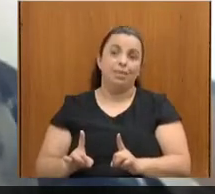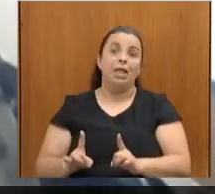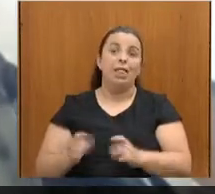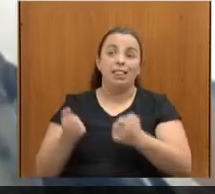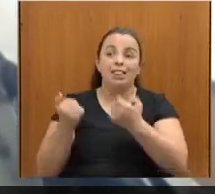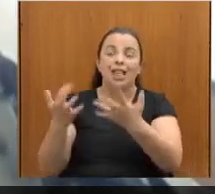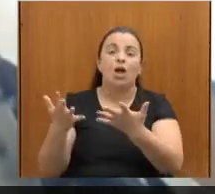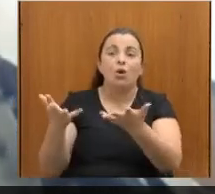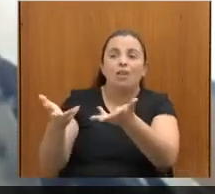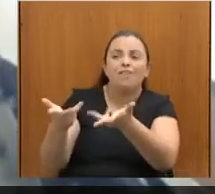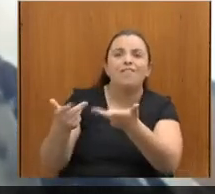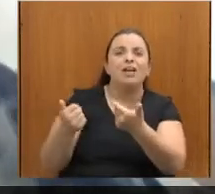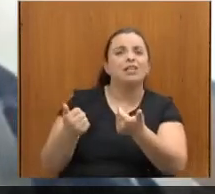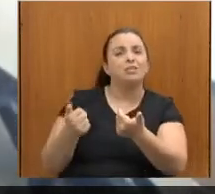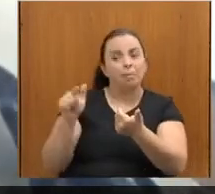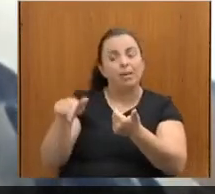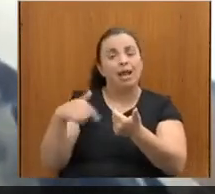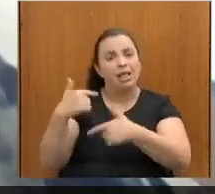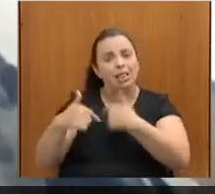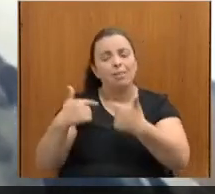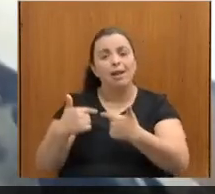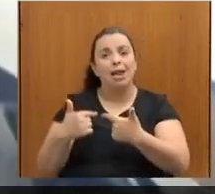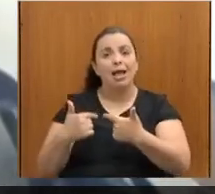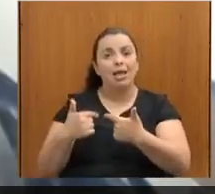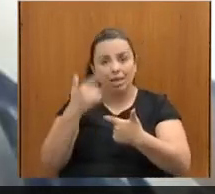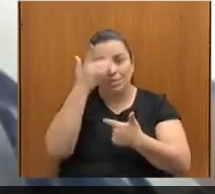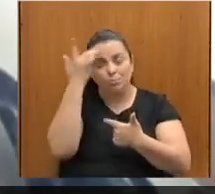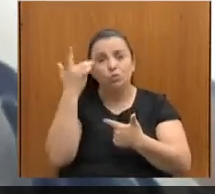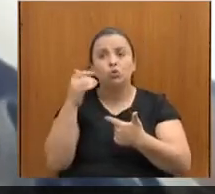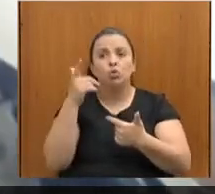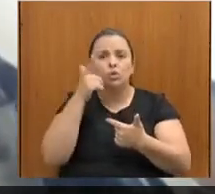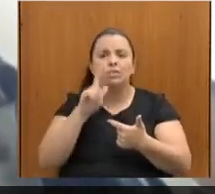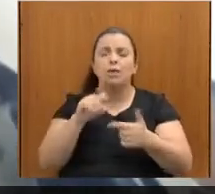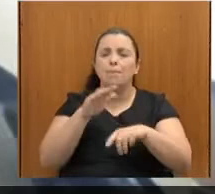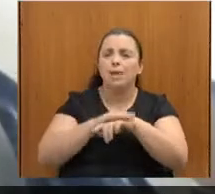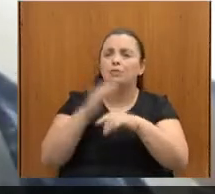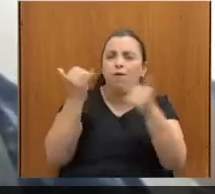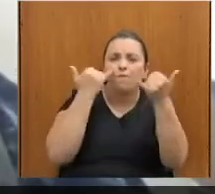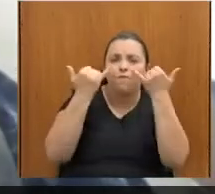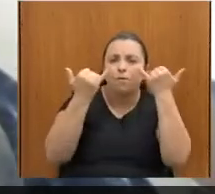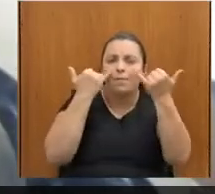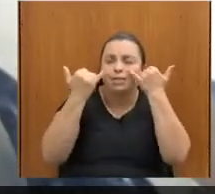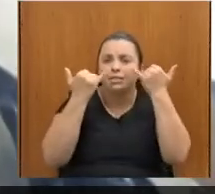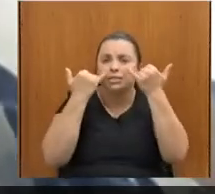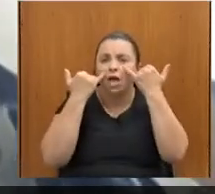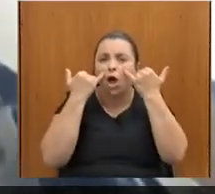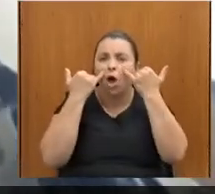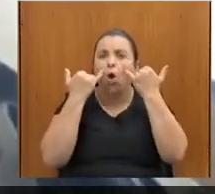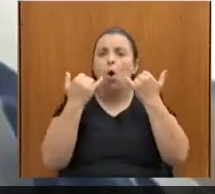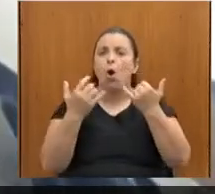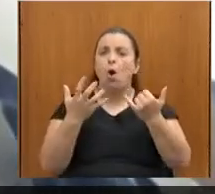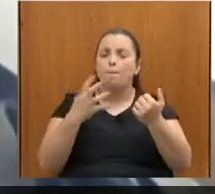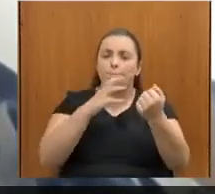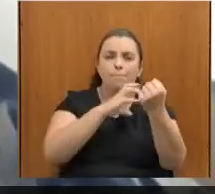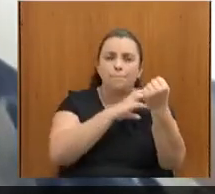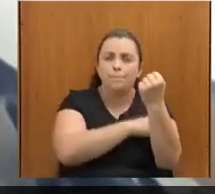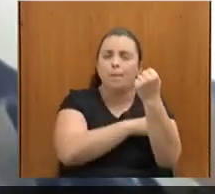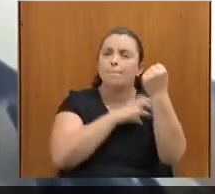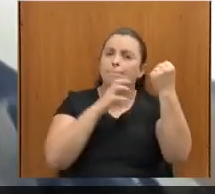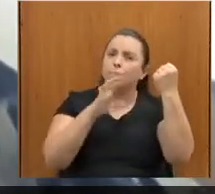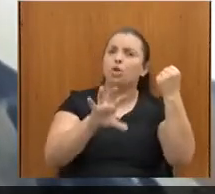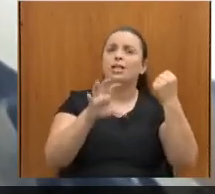que as pessoas se informem, se apoderem do conhecimento, saibam o que é Conselho de Direitos, saibam como